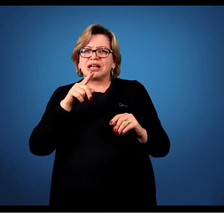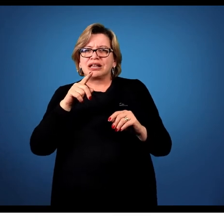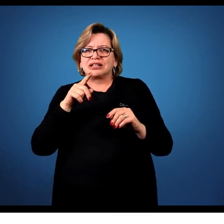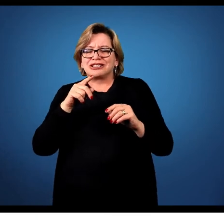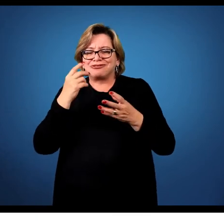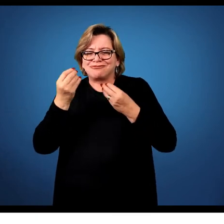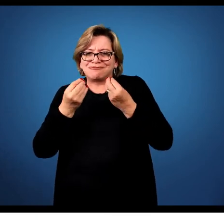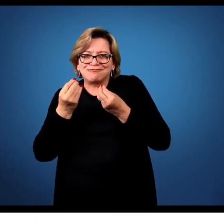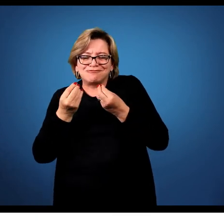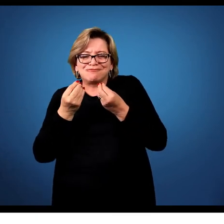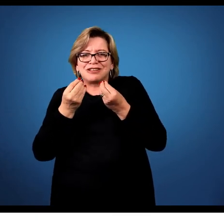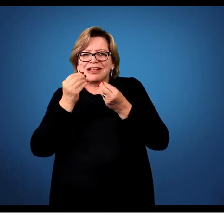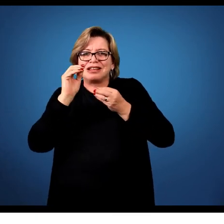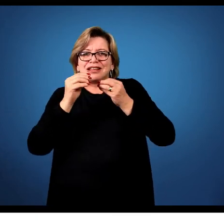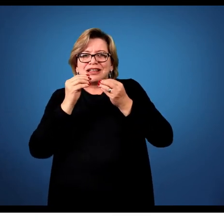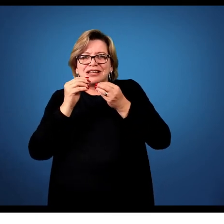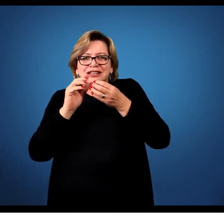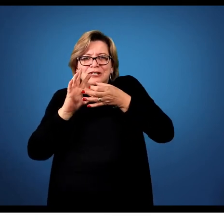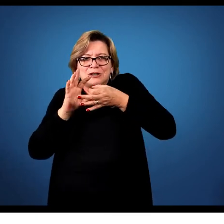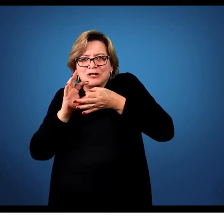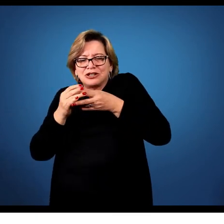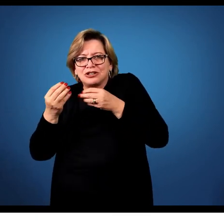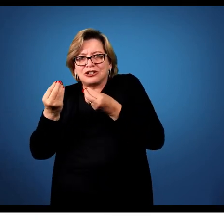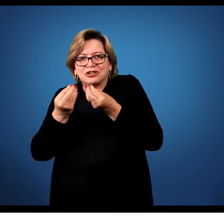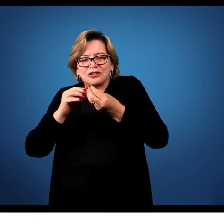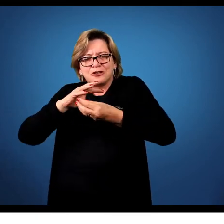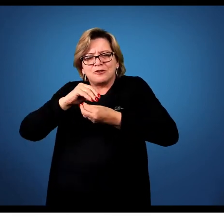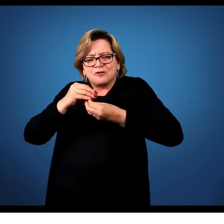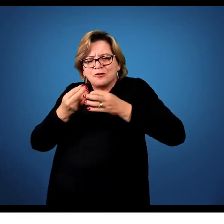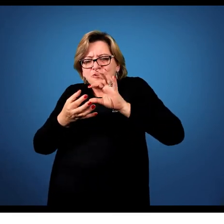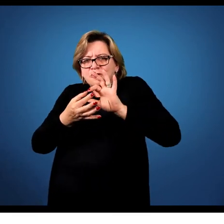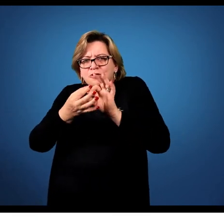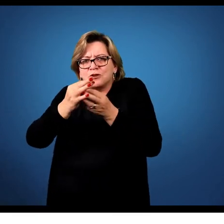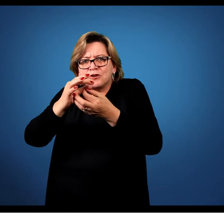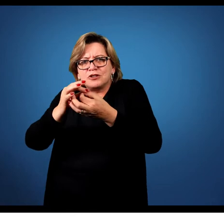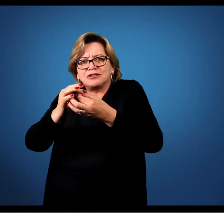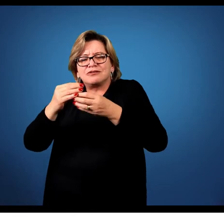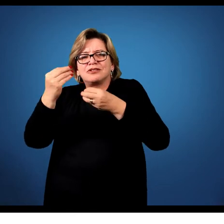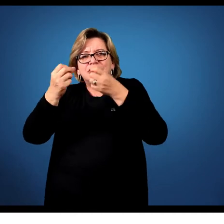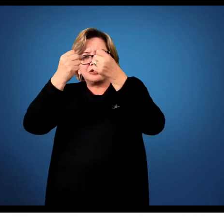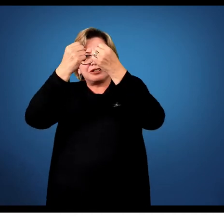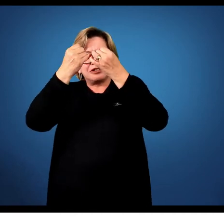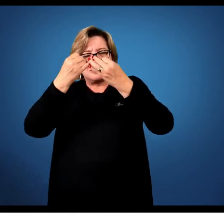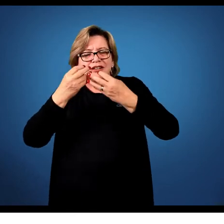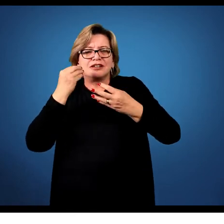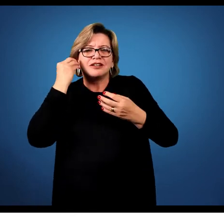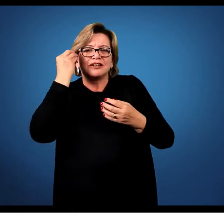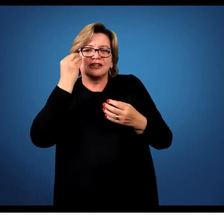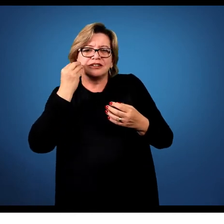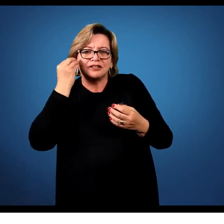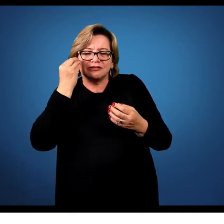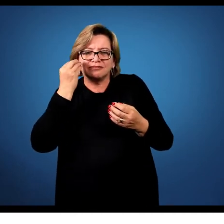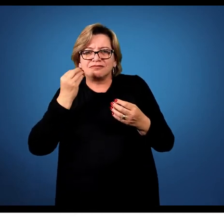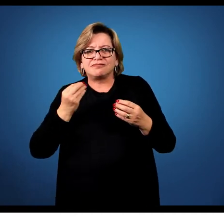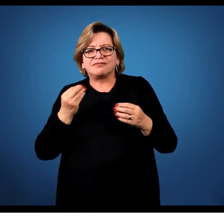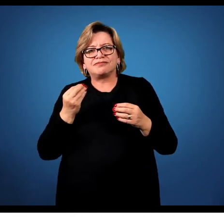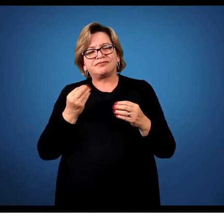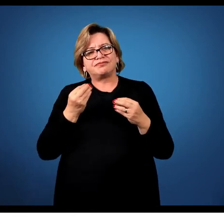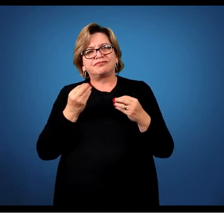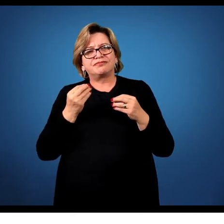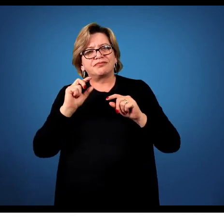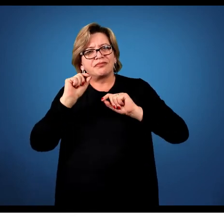amarrações, né? Da conversa, da fala, quando se diz dessas questões de experiência, tá?